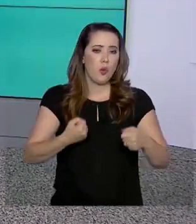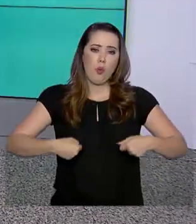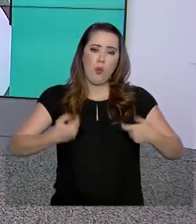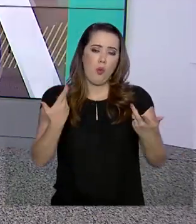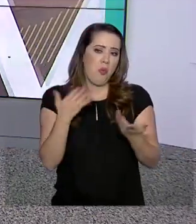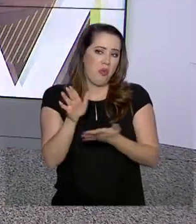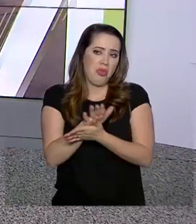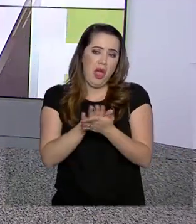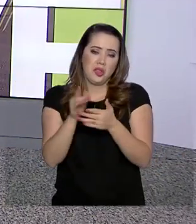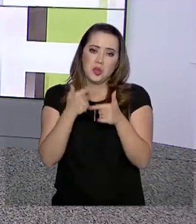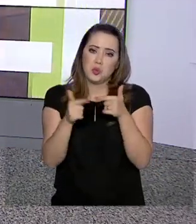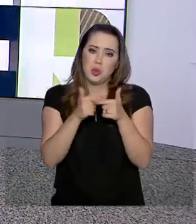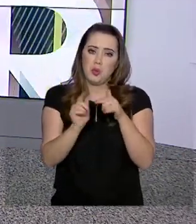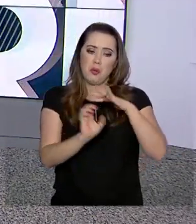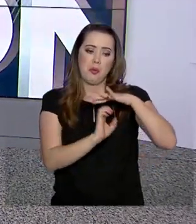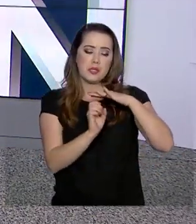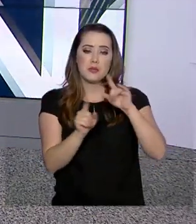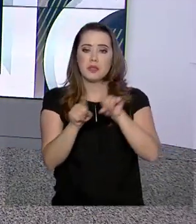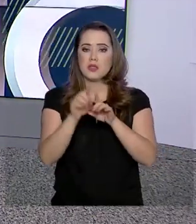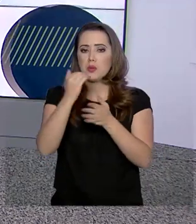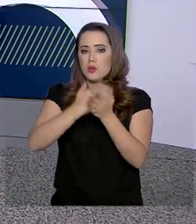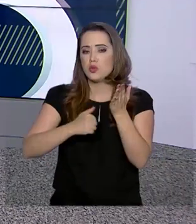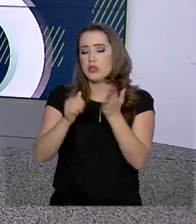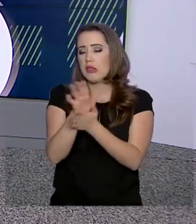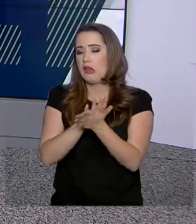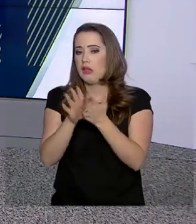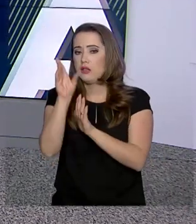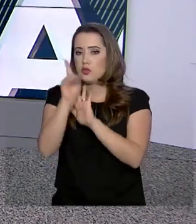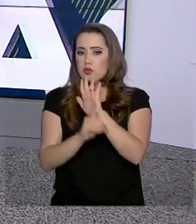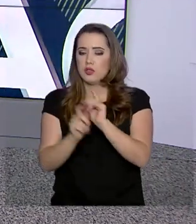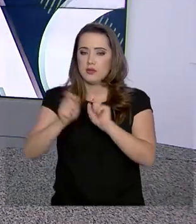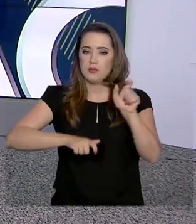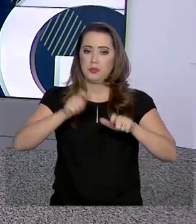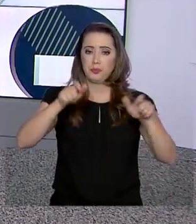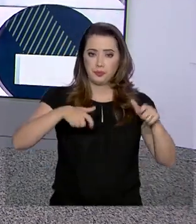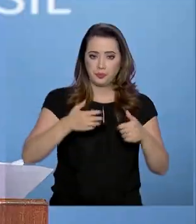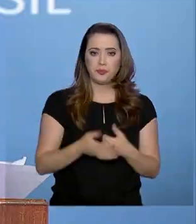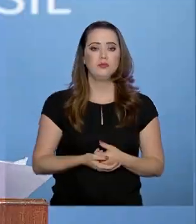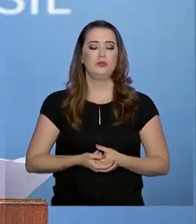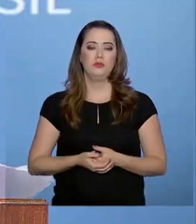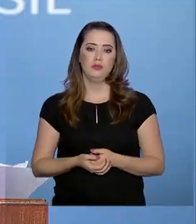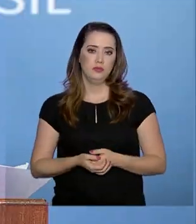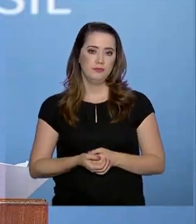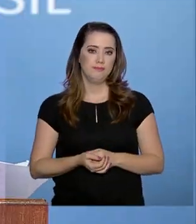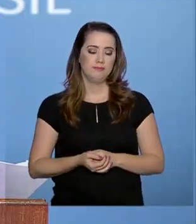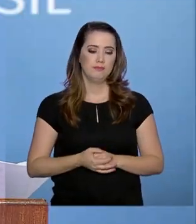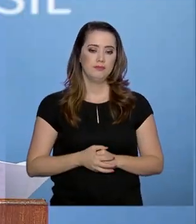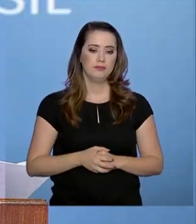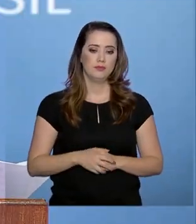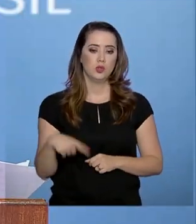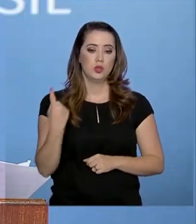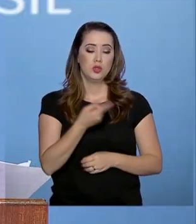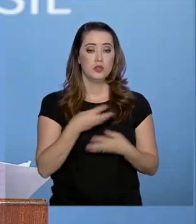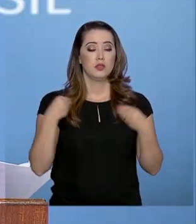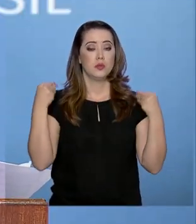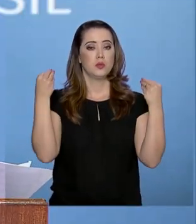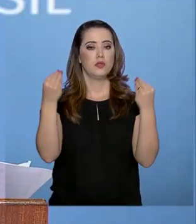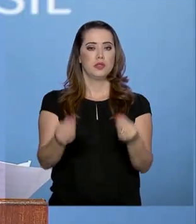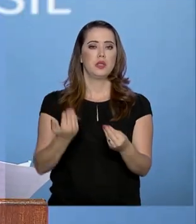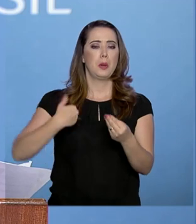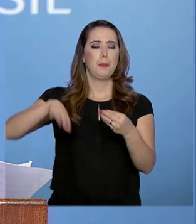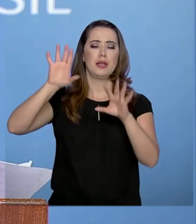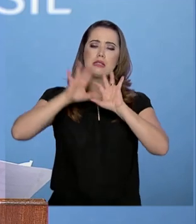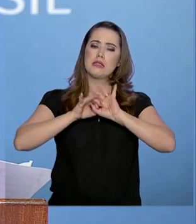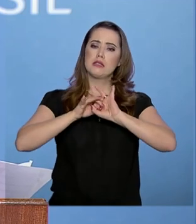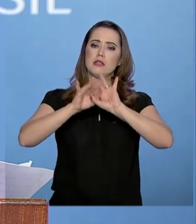não onera os empregadores e não retira nenhum direito dos trabalhadores. Estamos garantindo mais